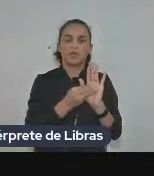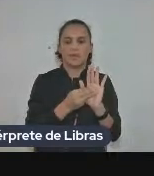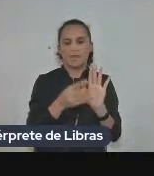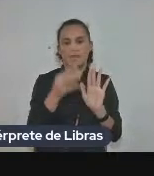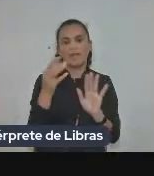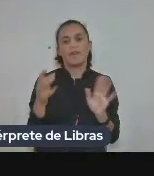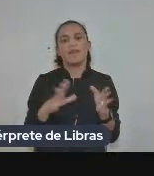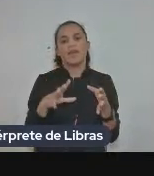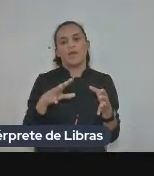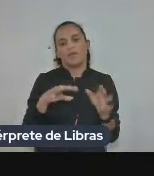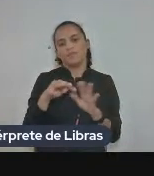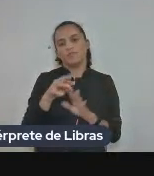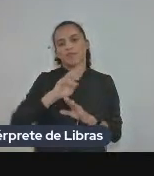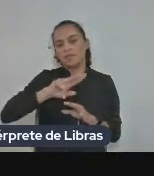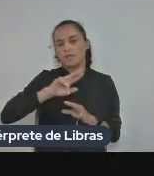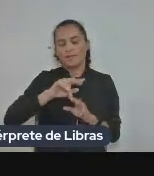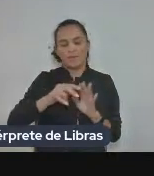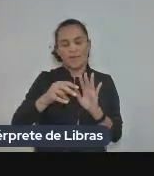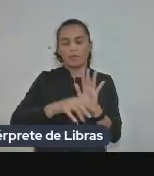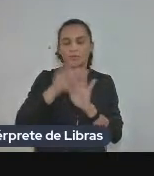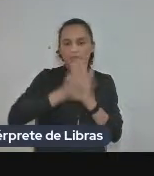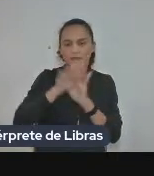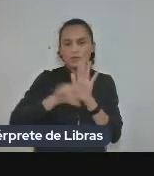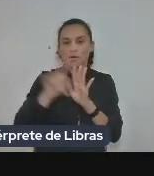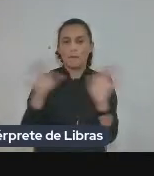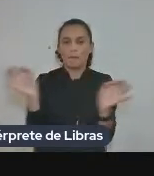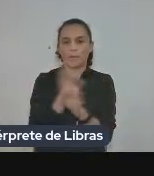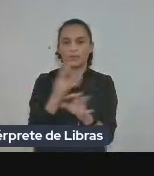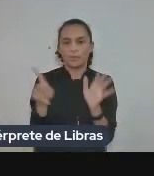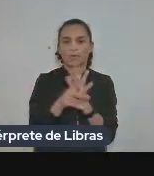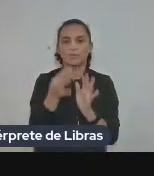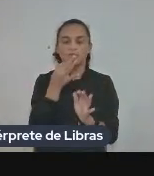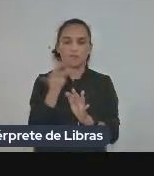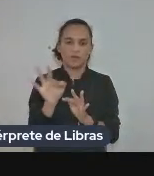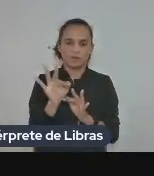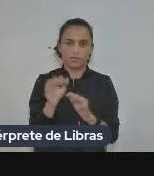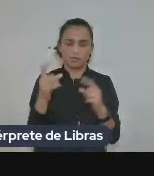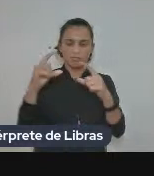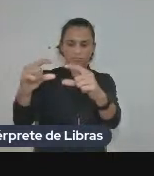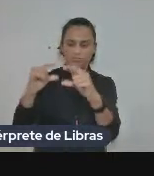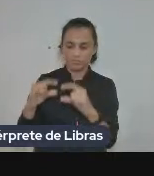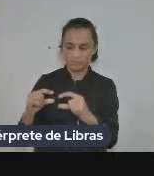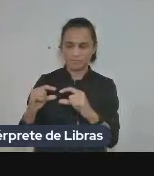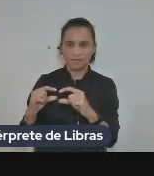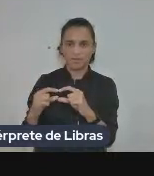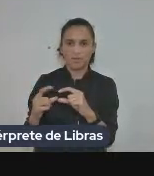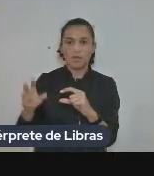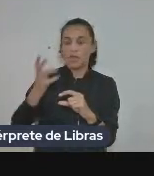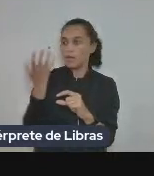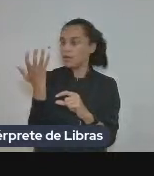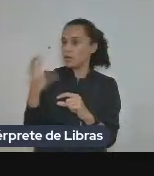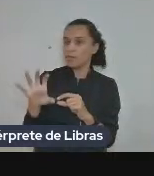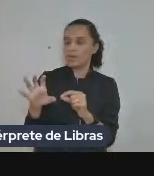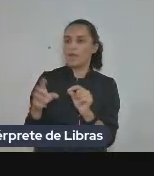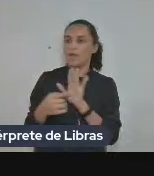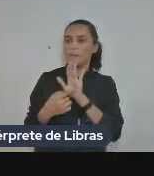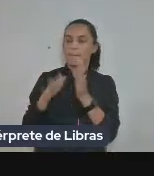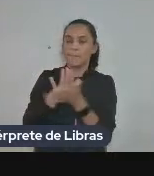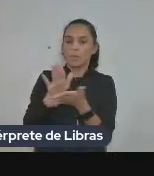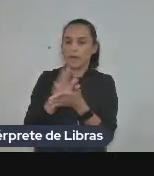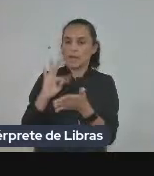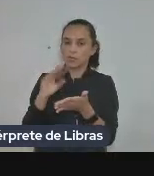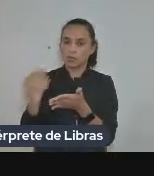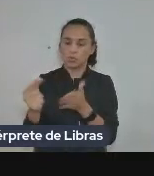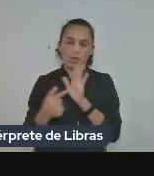está aqui bem pequeno na capa do livro eles não têm a intenção de publicar toda a obra então